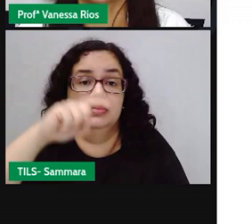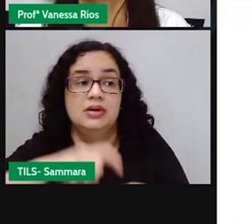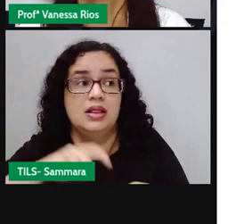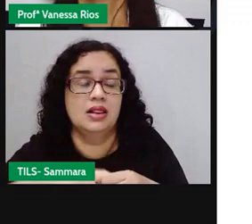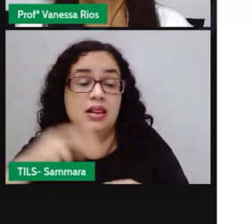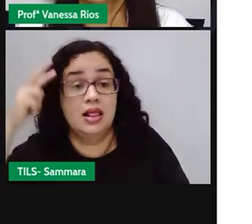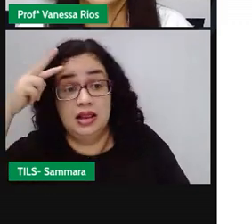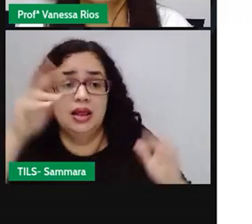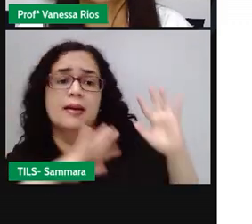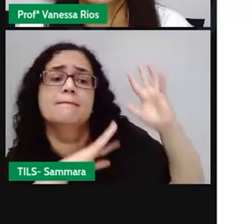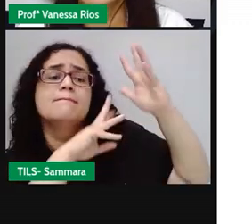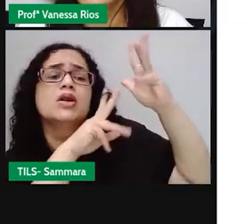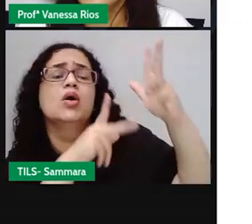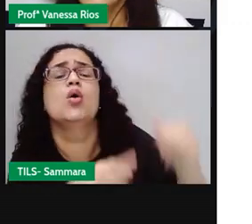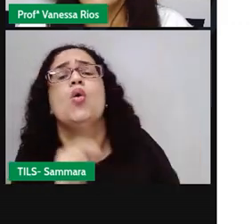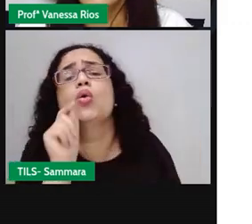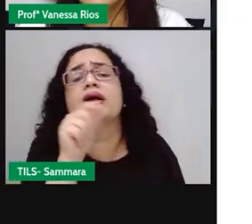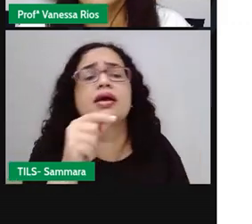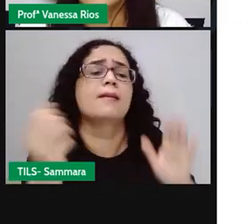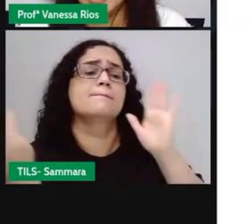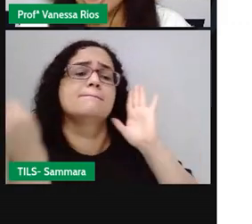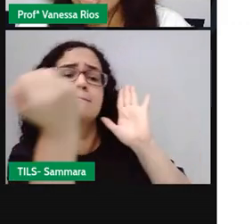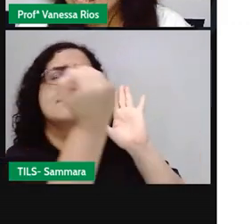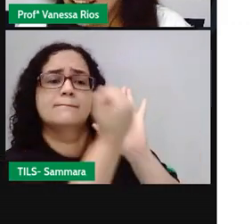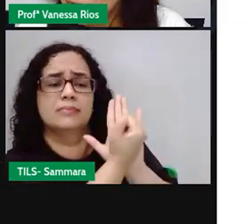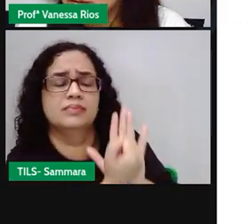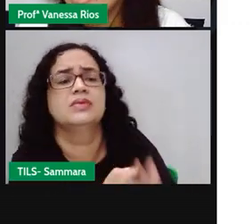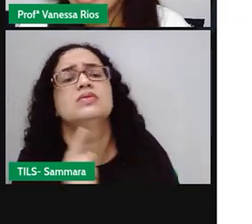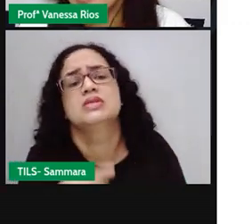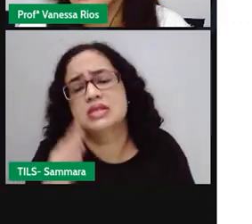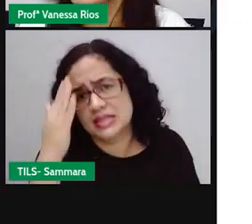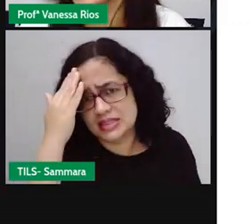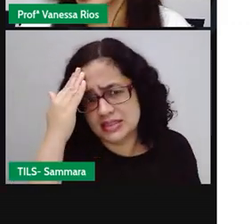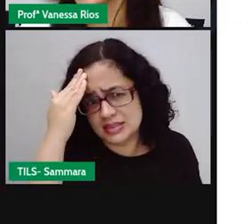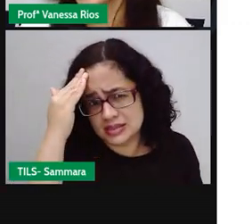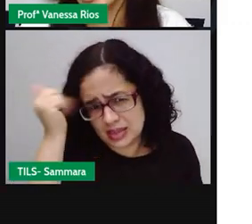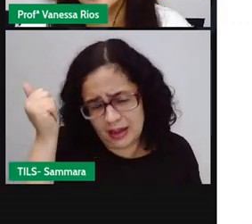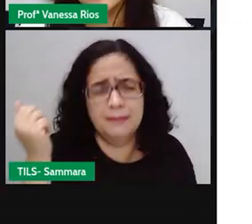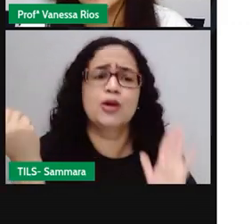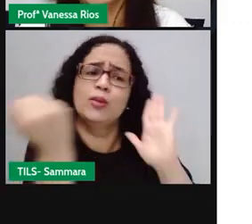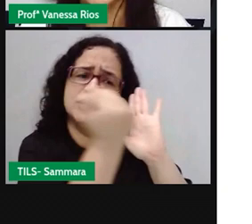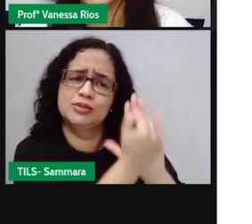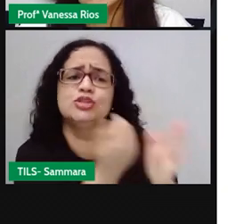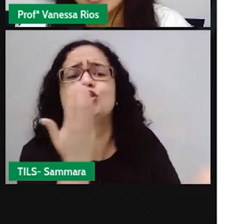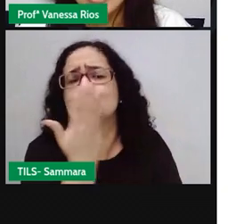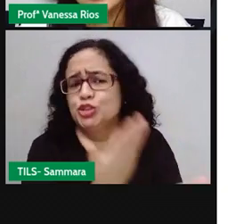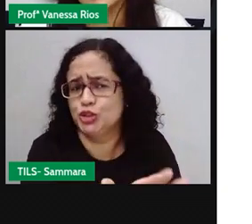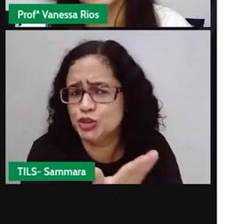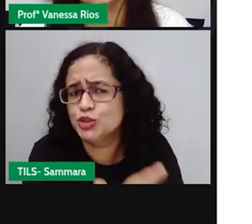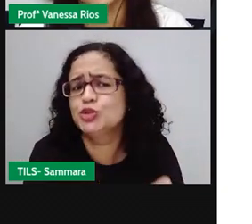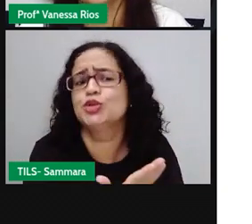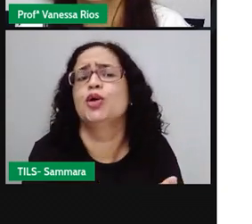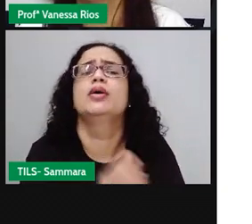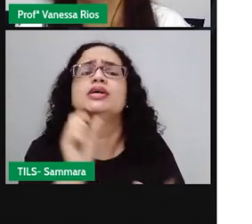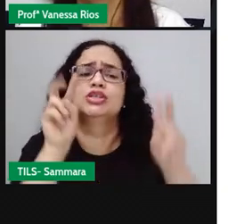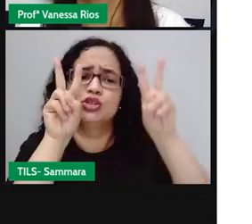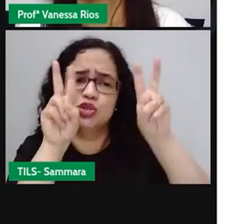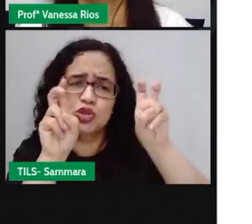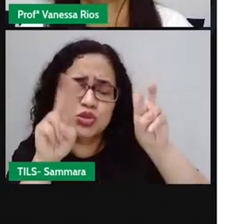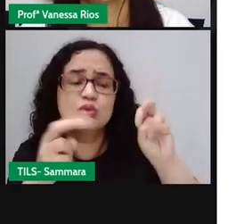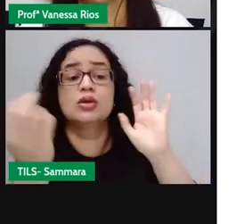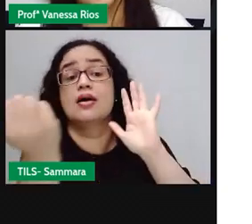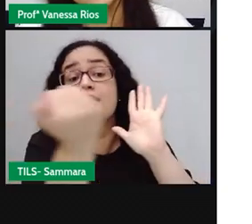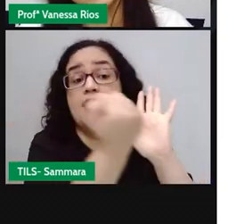revisar o que é patrimônio. Você já sabe o que é patrimônio, que a gente já estudou bastante sobre esse assunto.